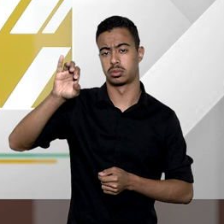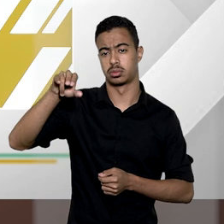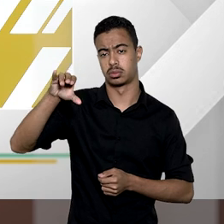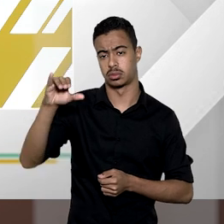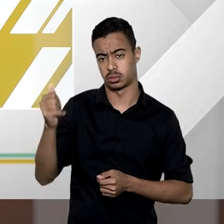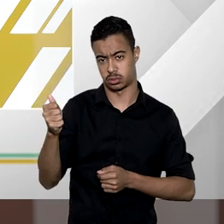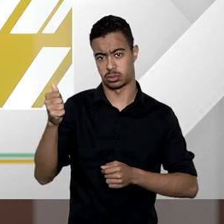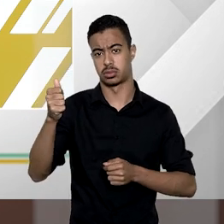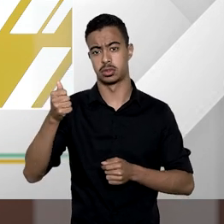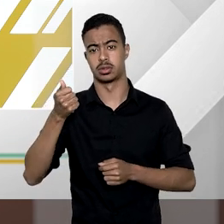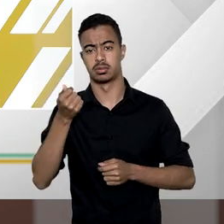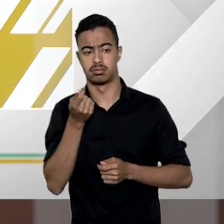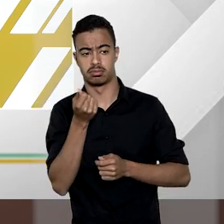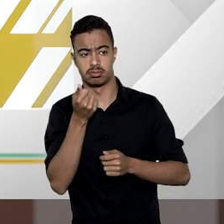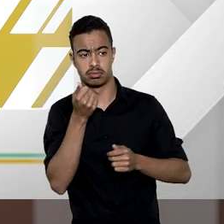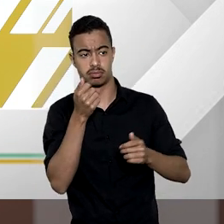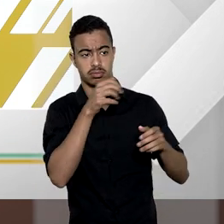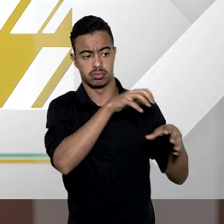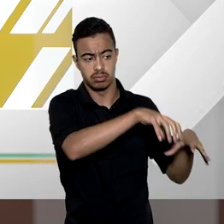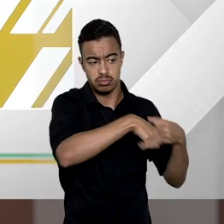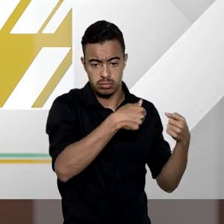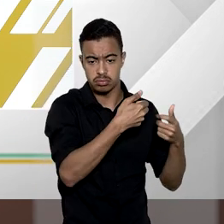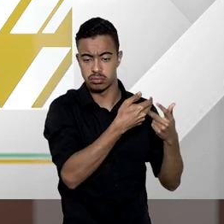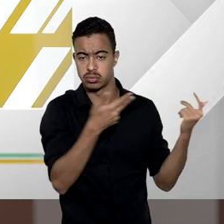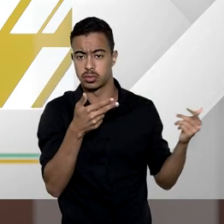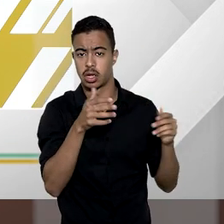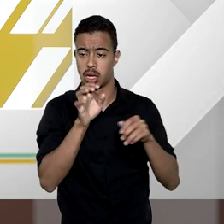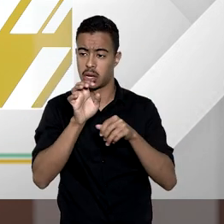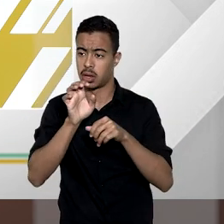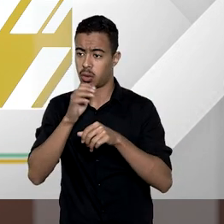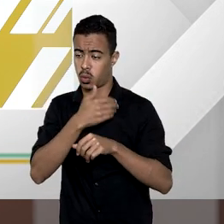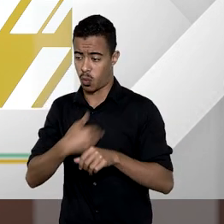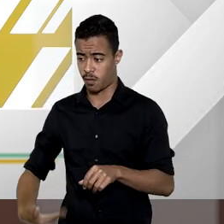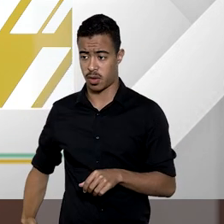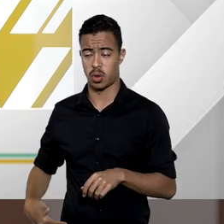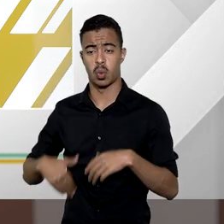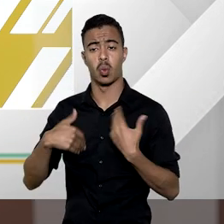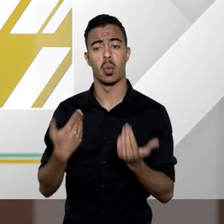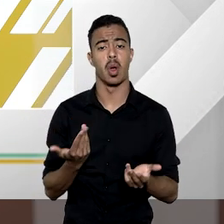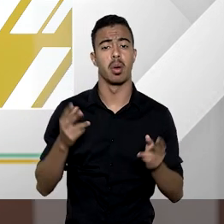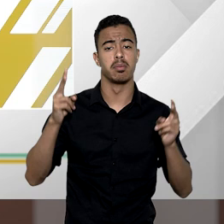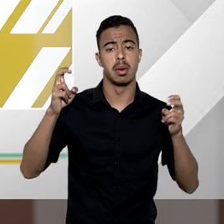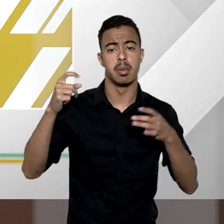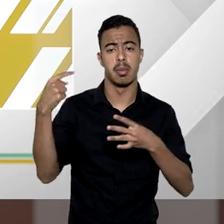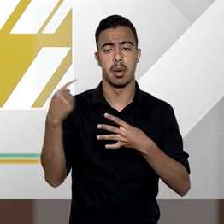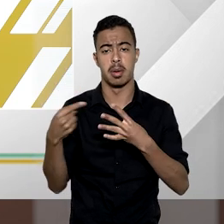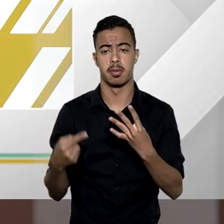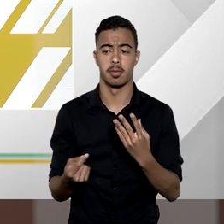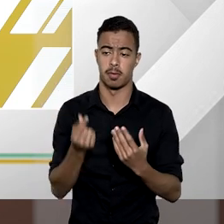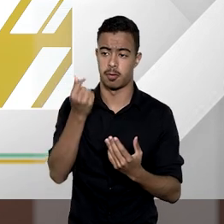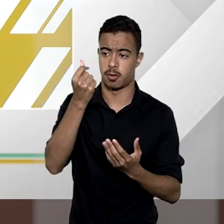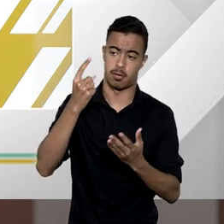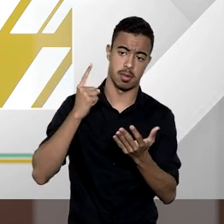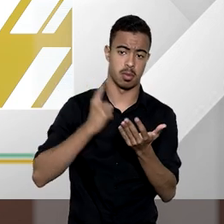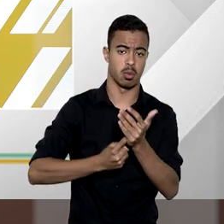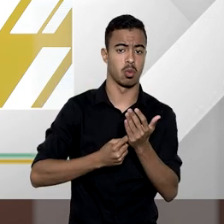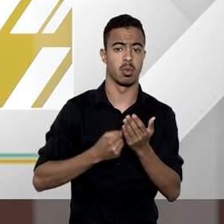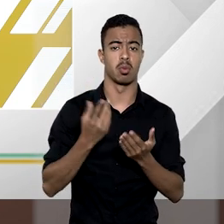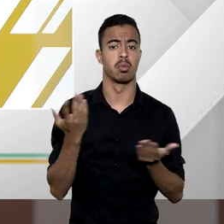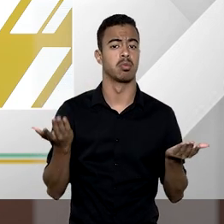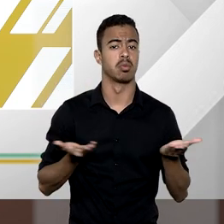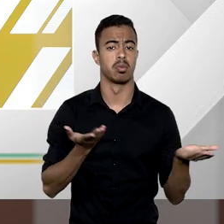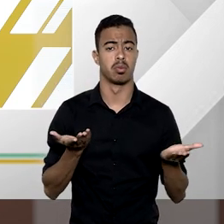desapropriação indireta por parte do Estado quais os critérios a serem aplicados para fixação de valores